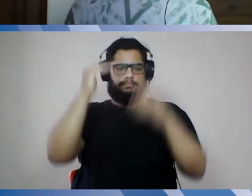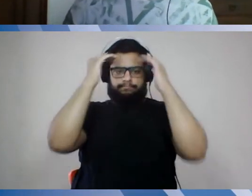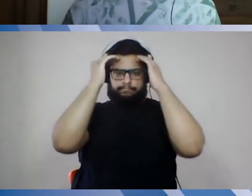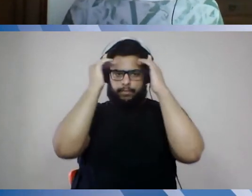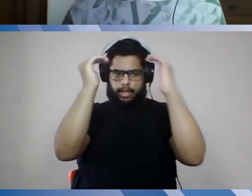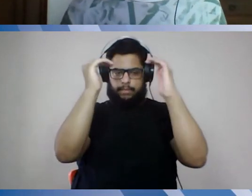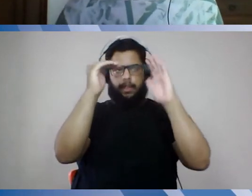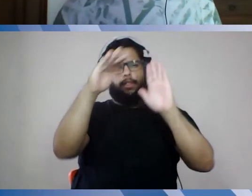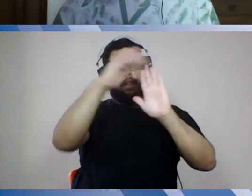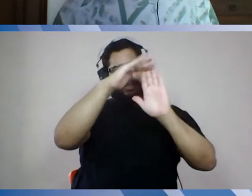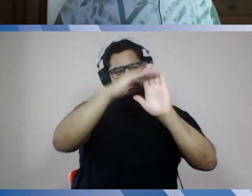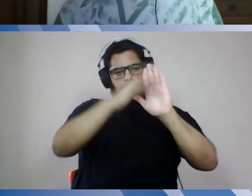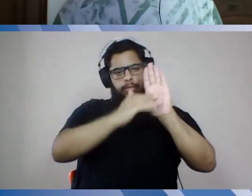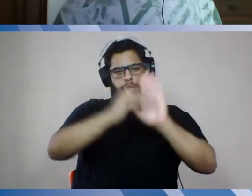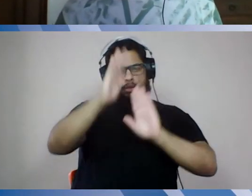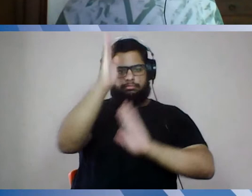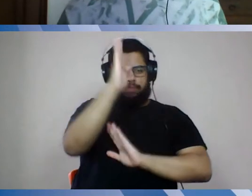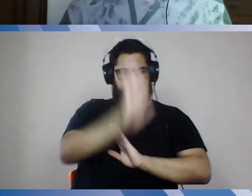Programa Nacional de Imunização